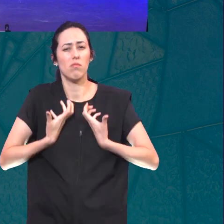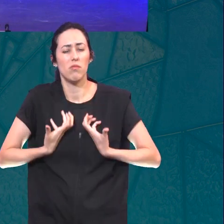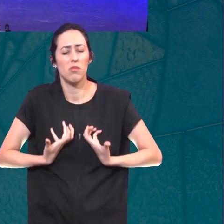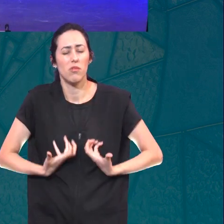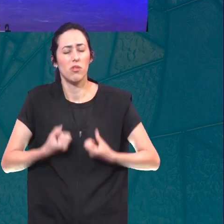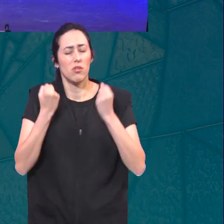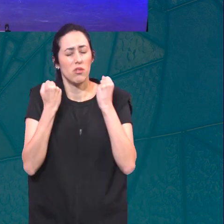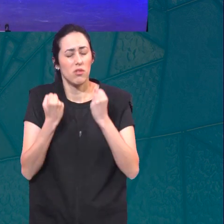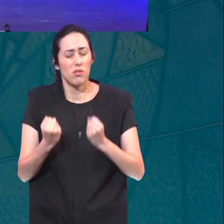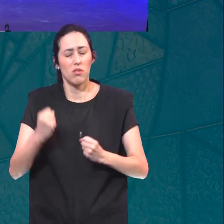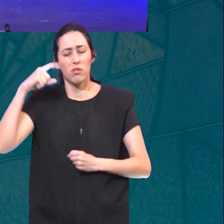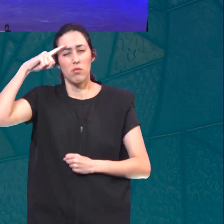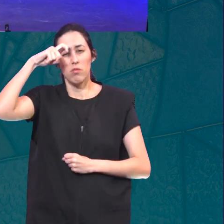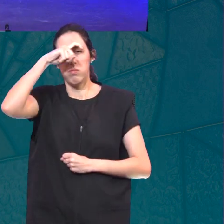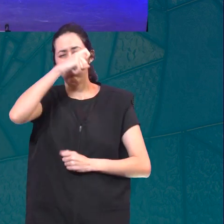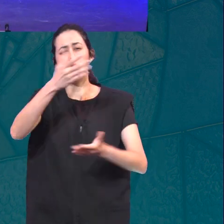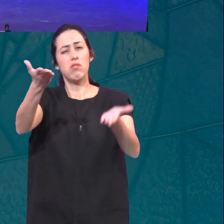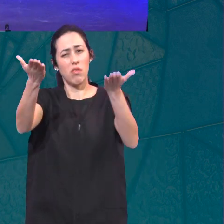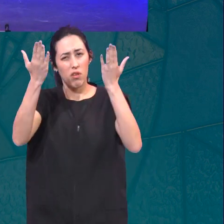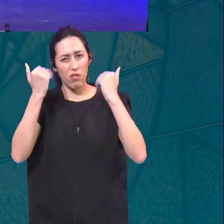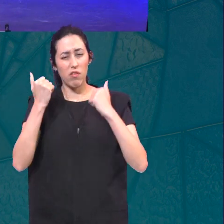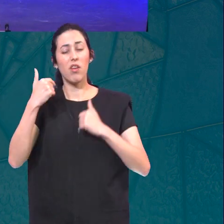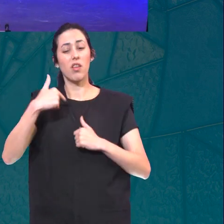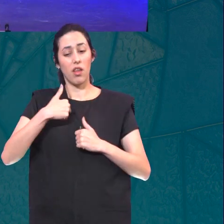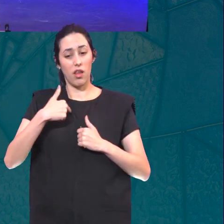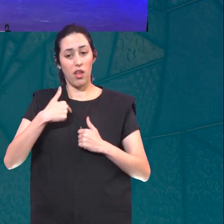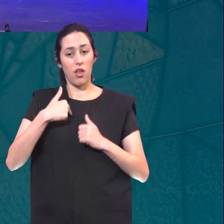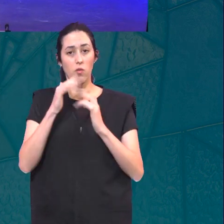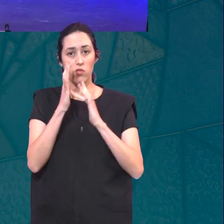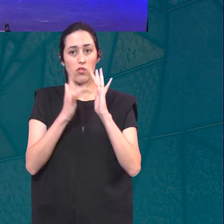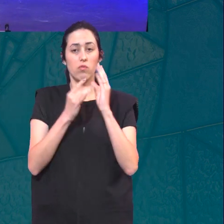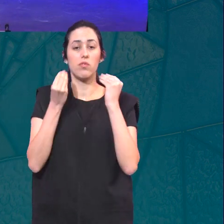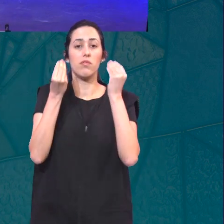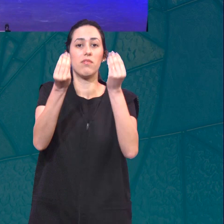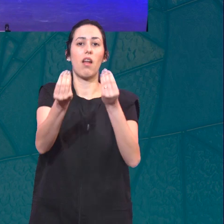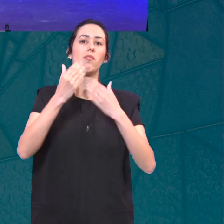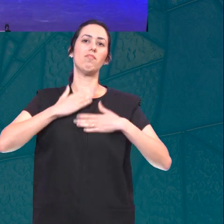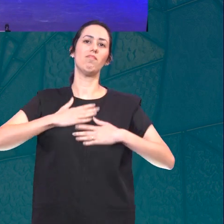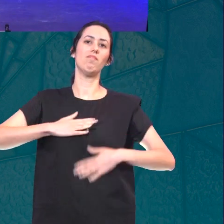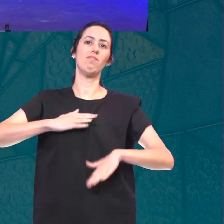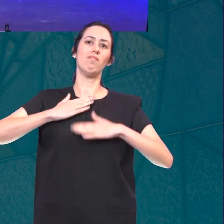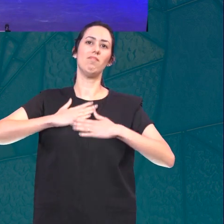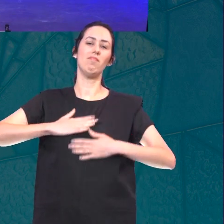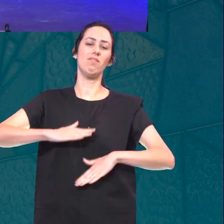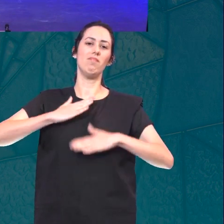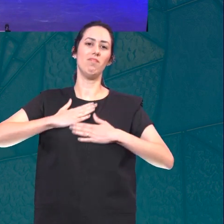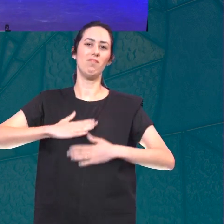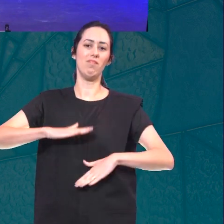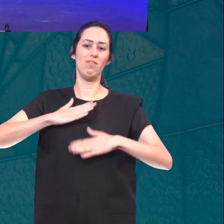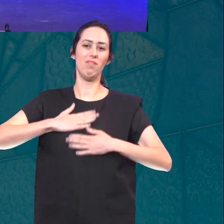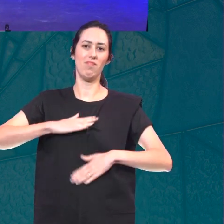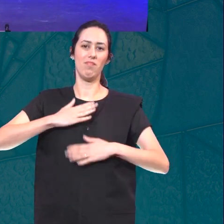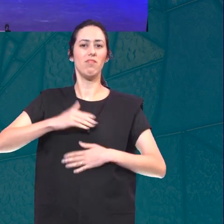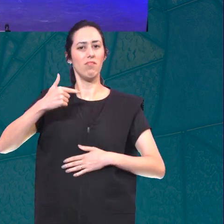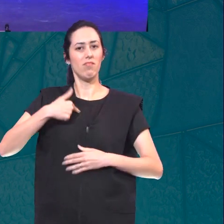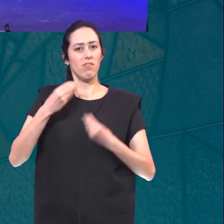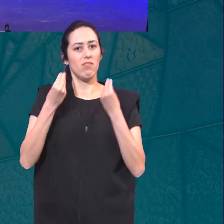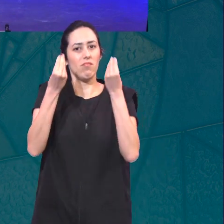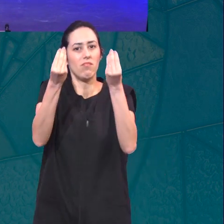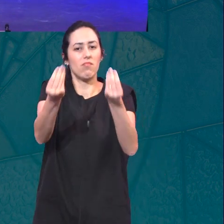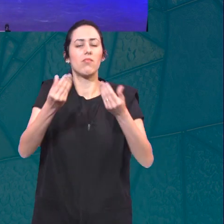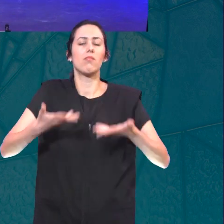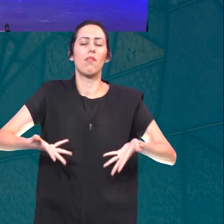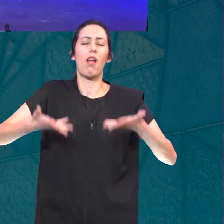sobrecarregados E eu darei descanso a vocês Tomem sobre vocês o meu jugo